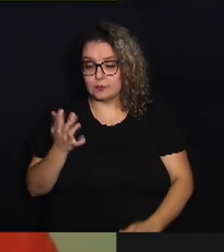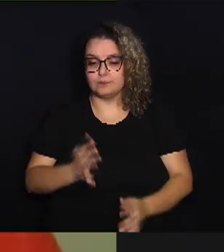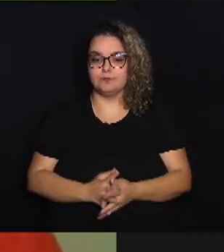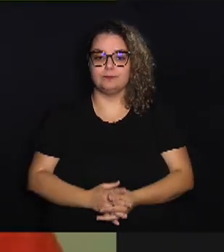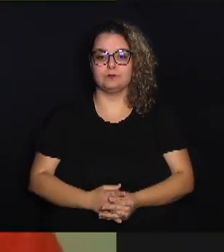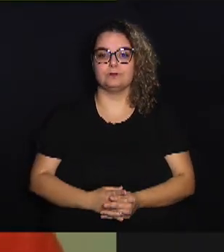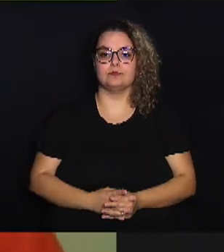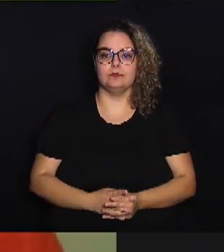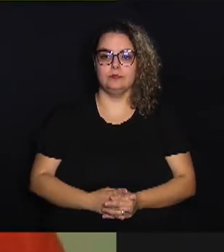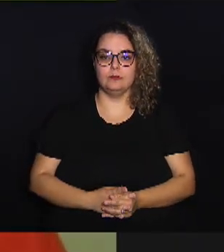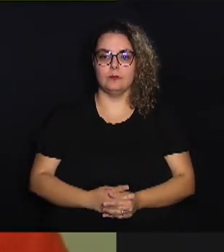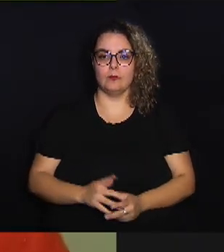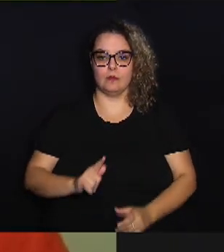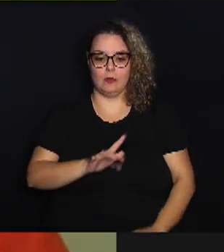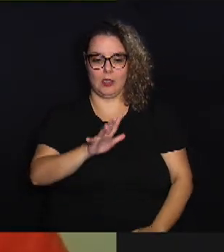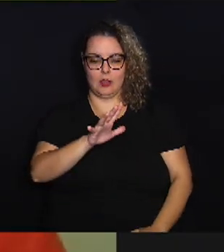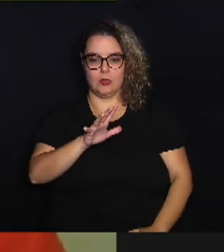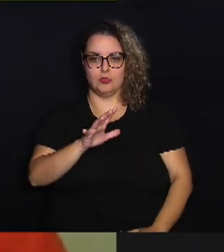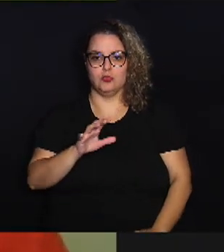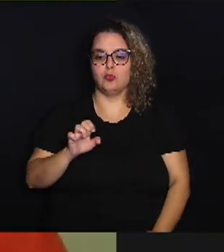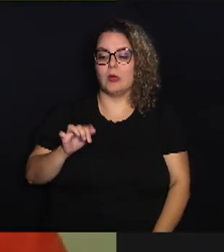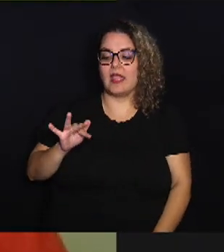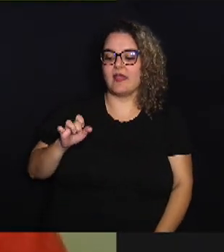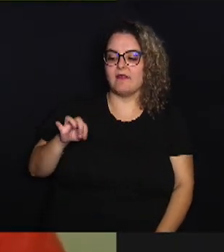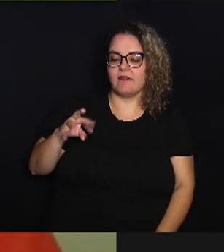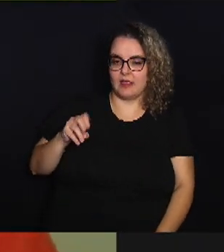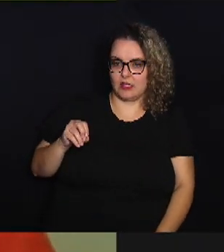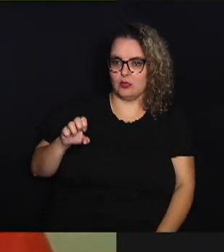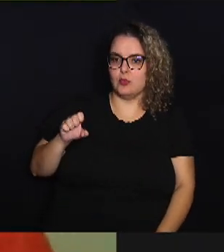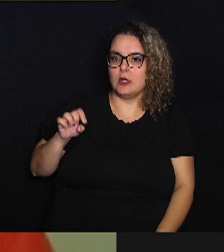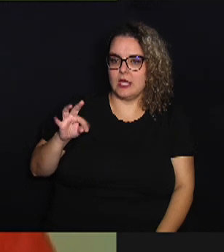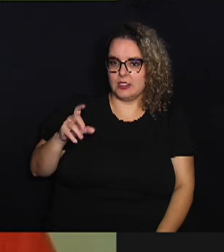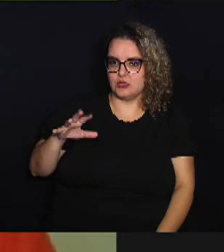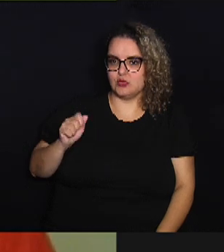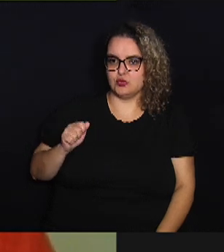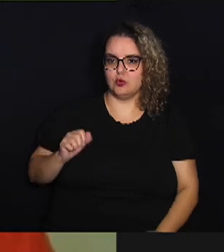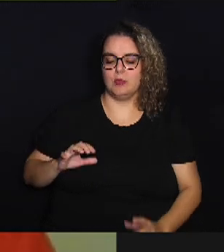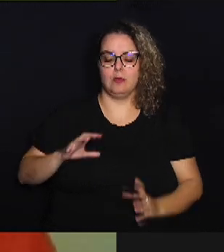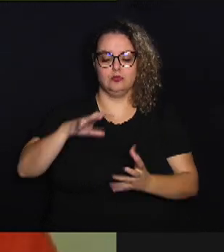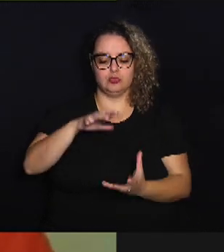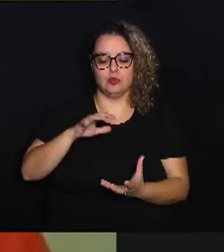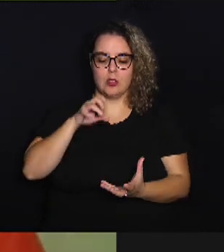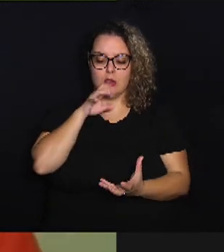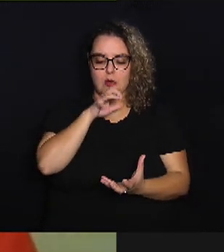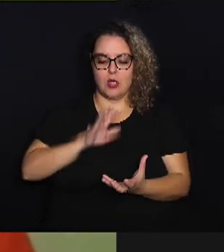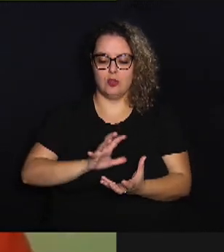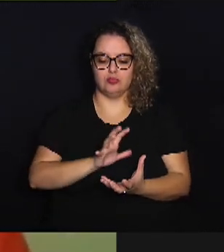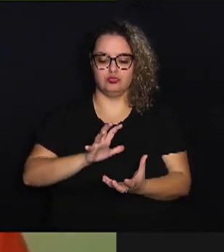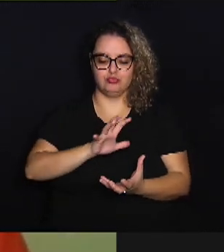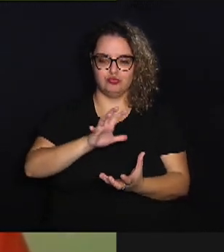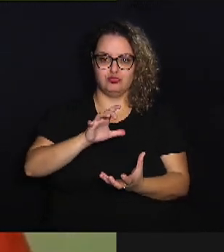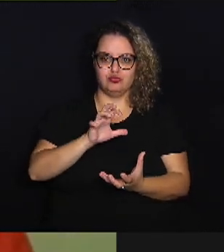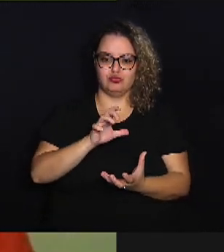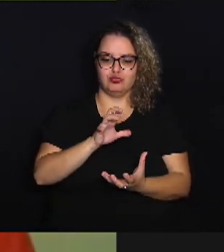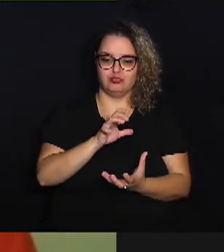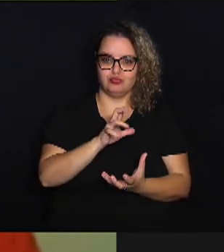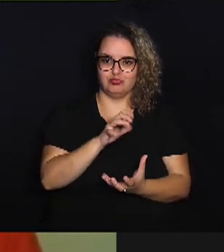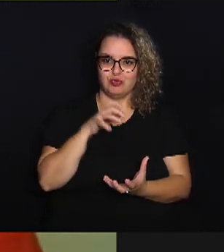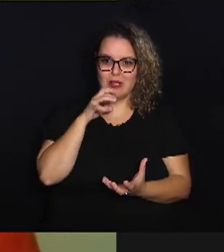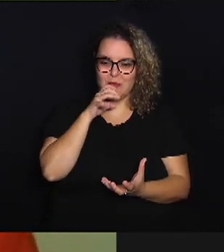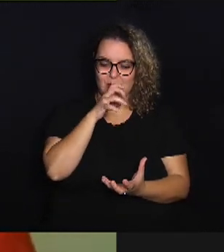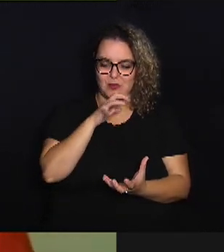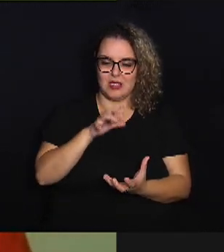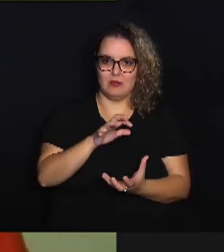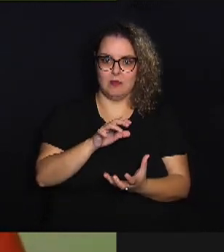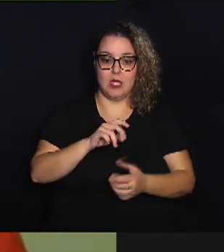Os gases de efeito estufa vão gerando aquecimento do planeta e vão derretendo as